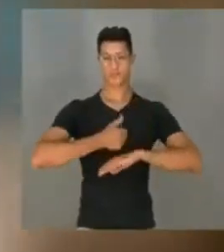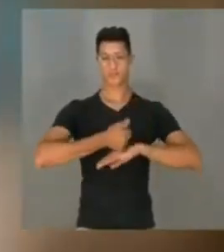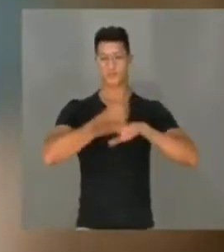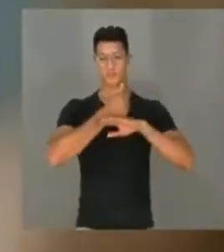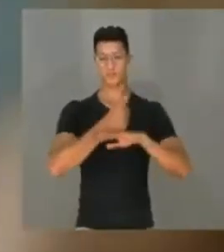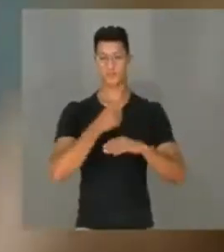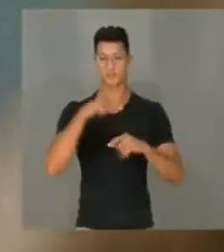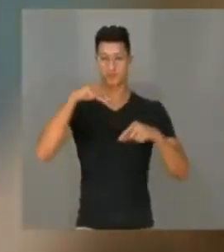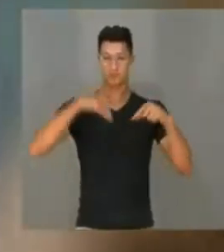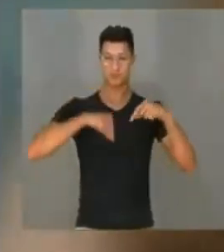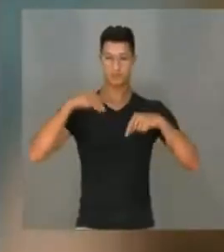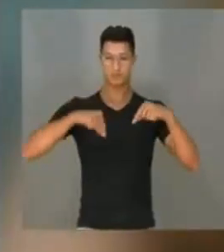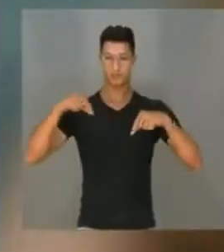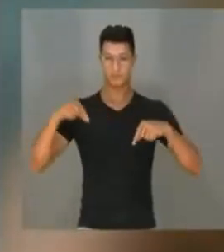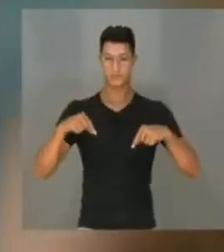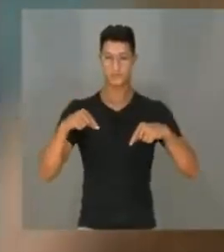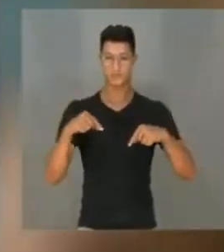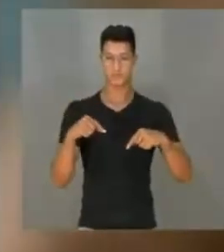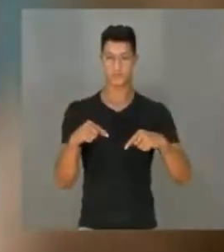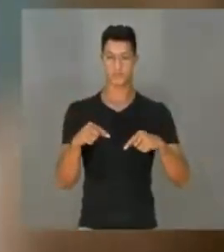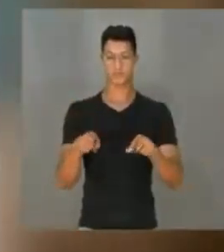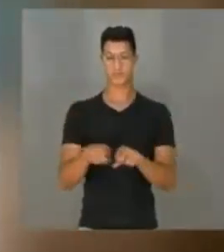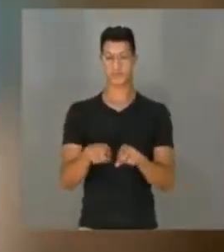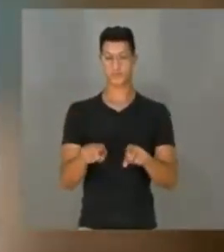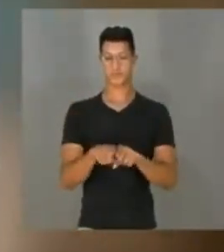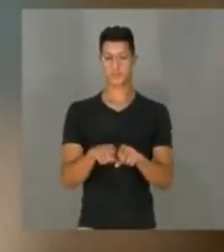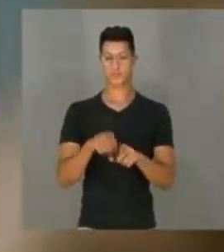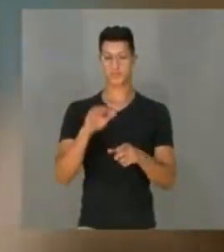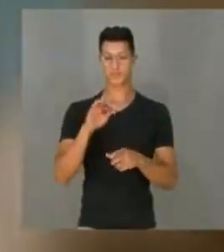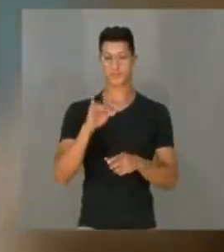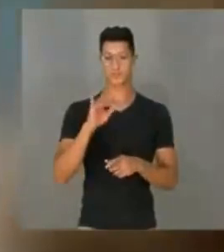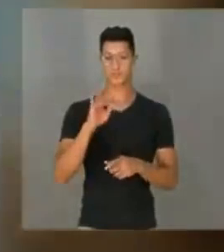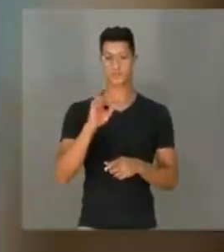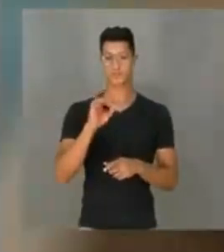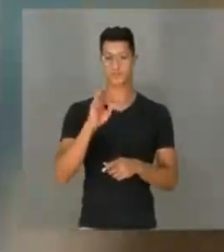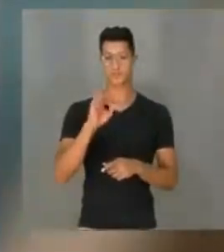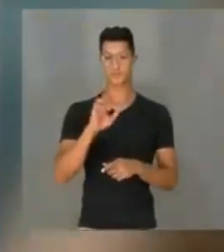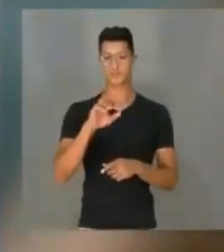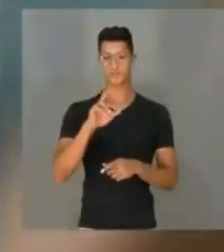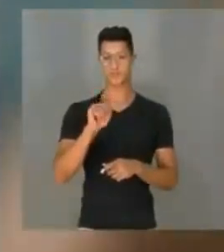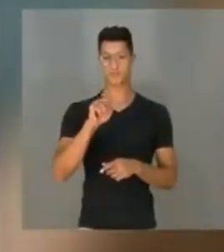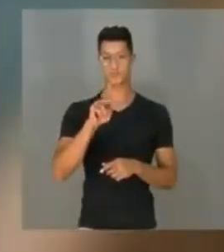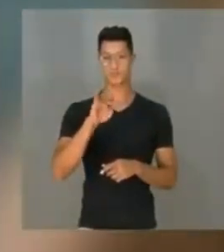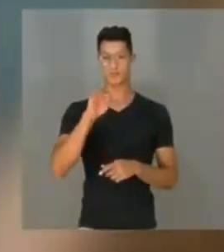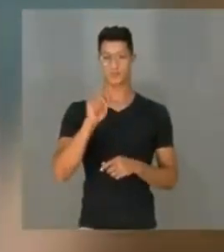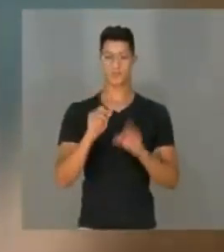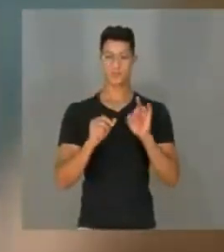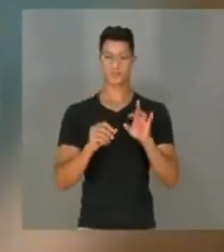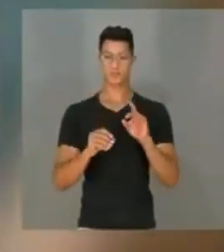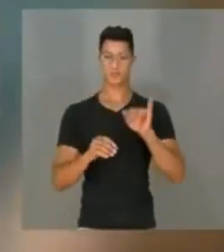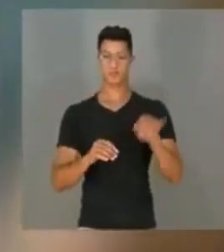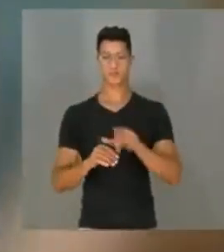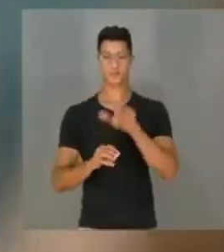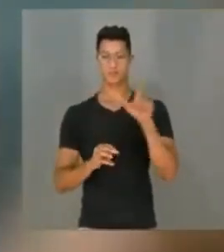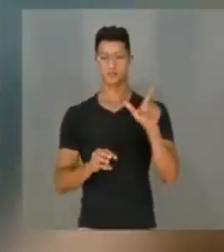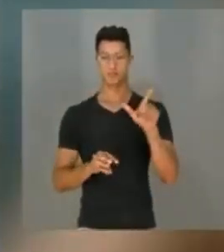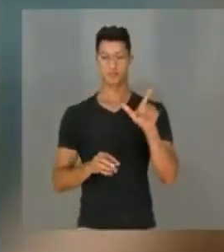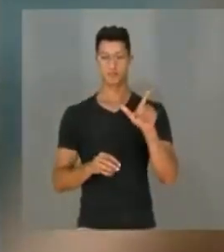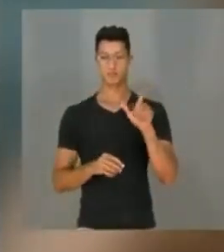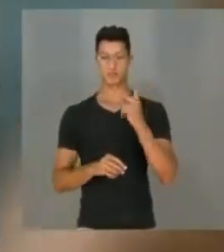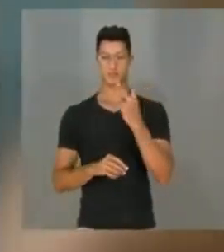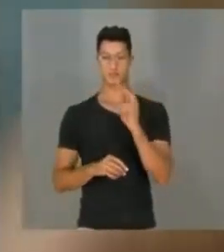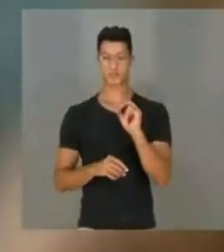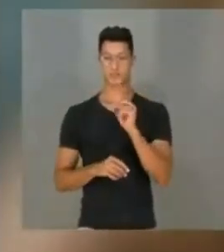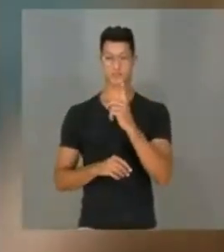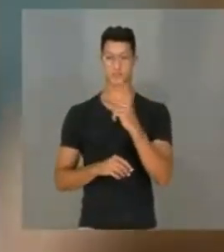acupuntura e da fitoterapia chinesa. E somente em julho de